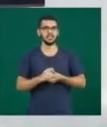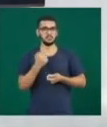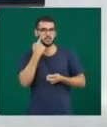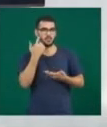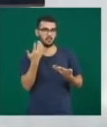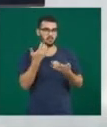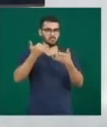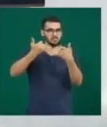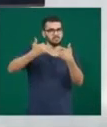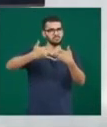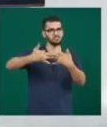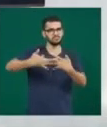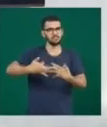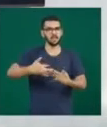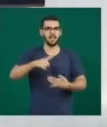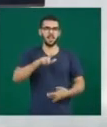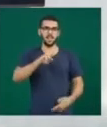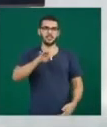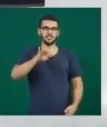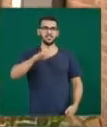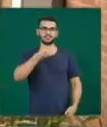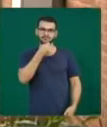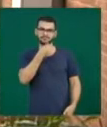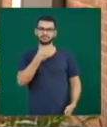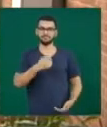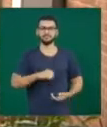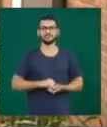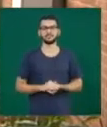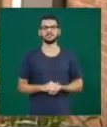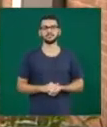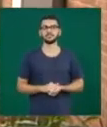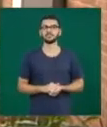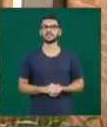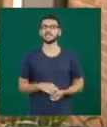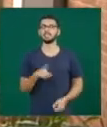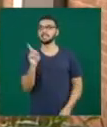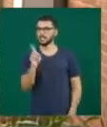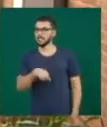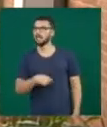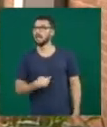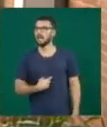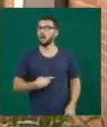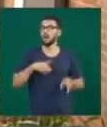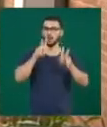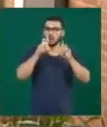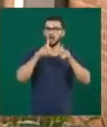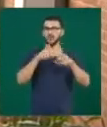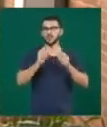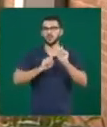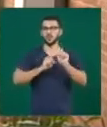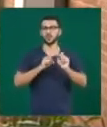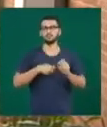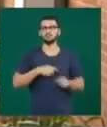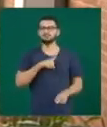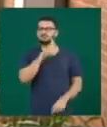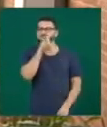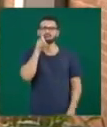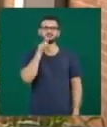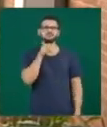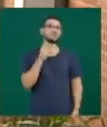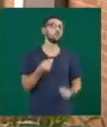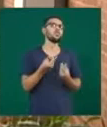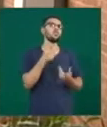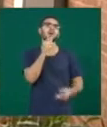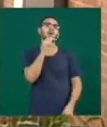informações é a repórter Letícia Brito. É isso mesmo, Flávio. O tema do evento é, na verdade, uma pergunta sobre a questão